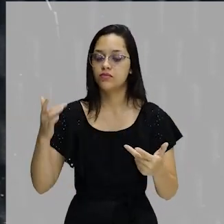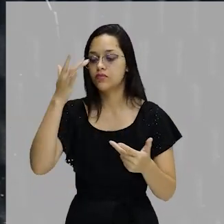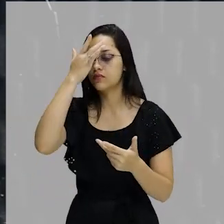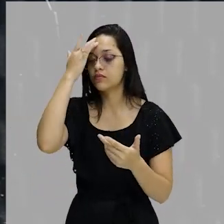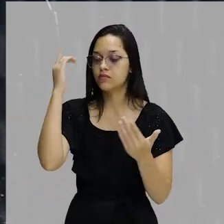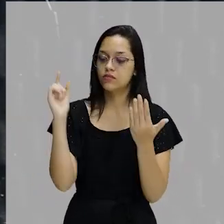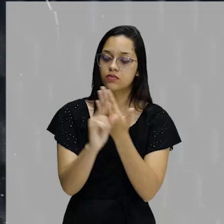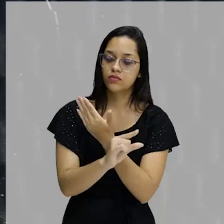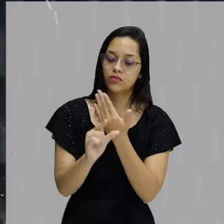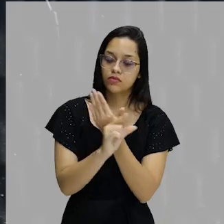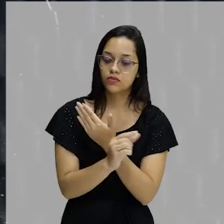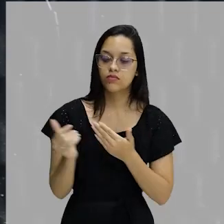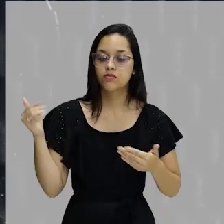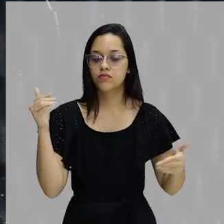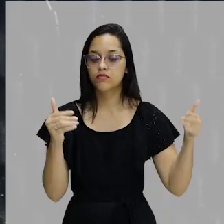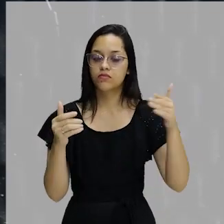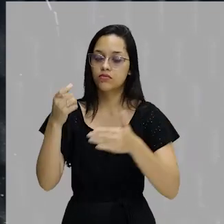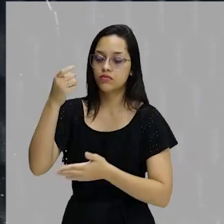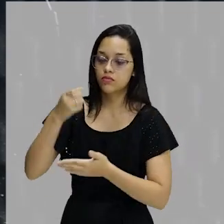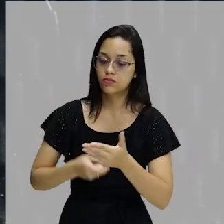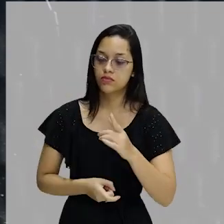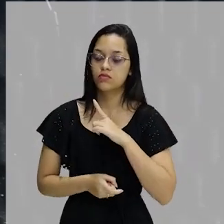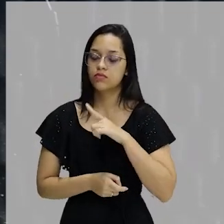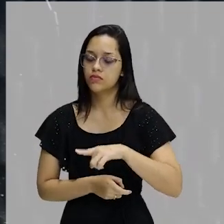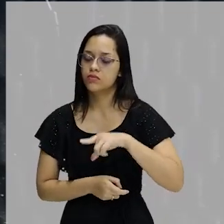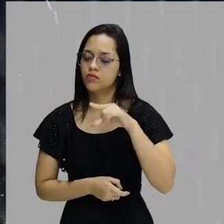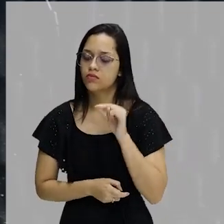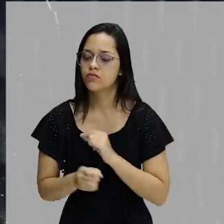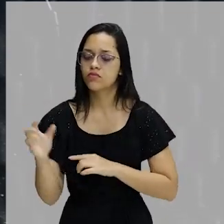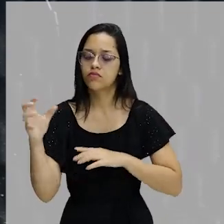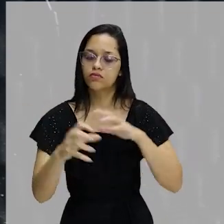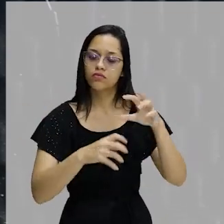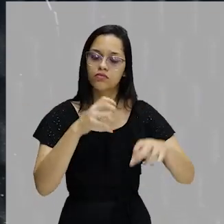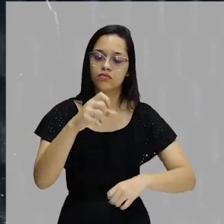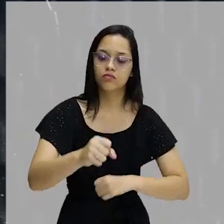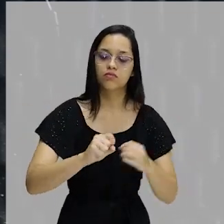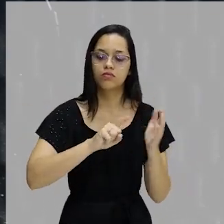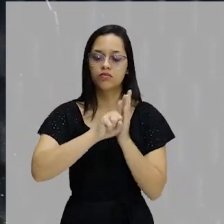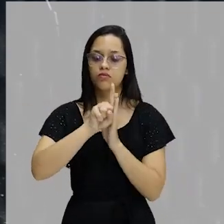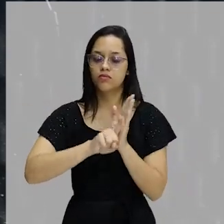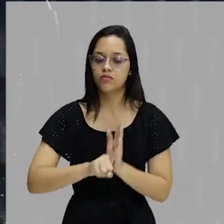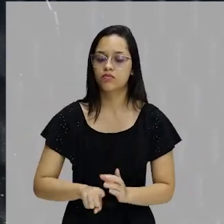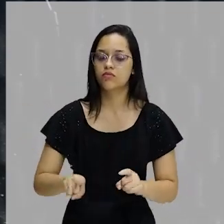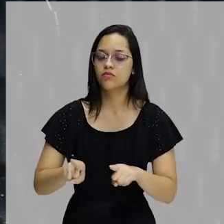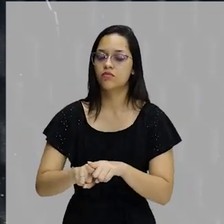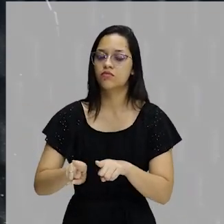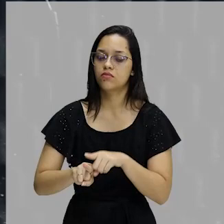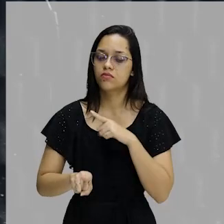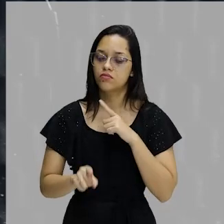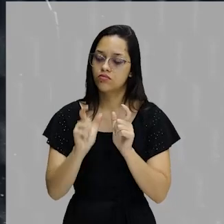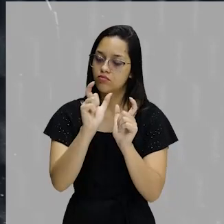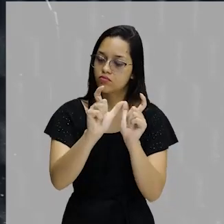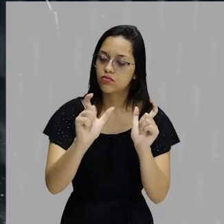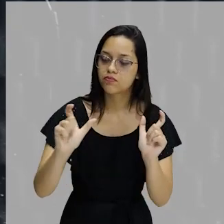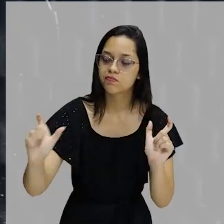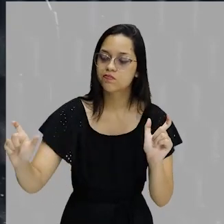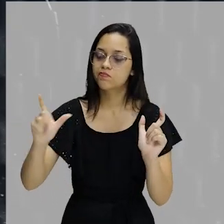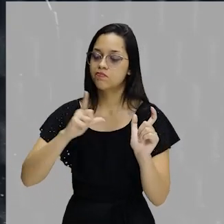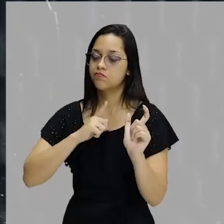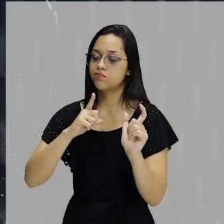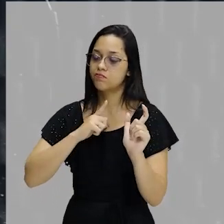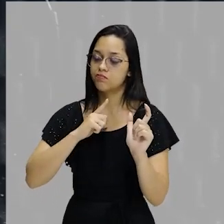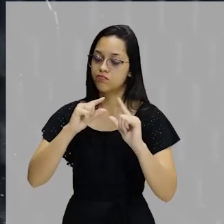participam desse texto, da nossa autonomia de buscar fontes, clicando lá nas palavras que são